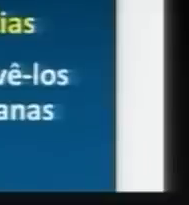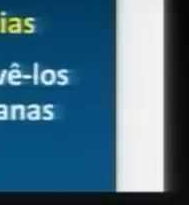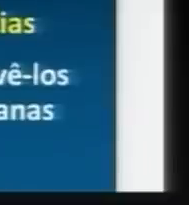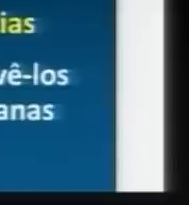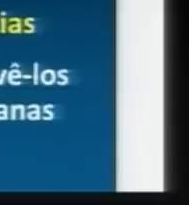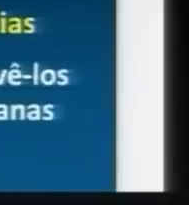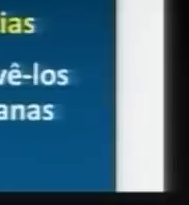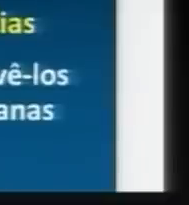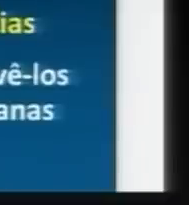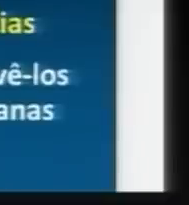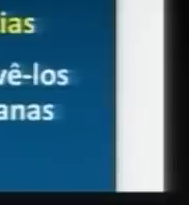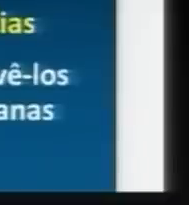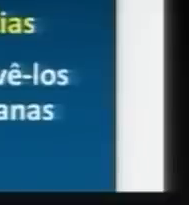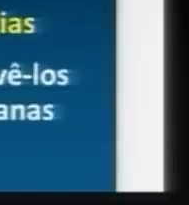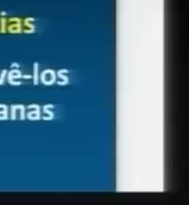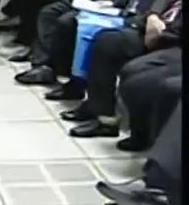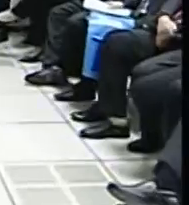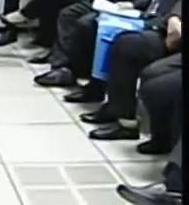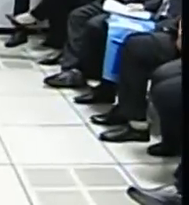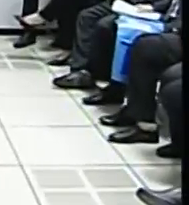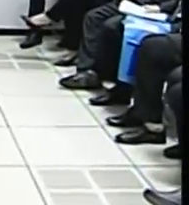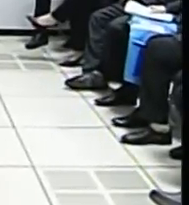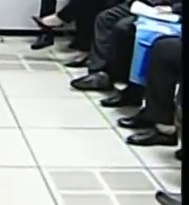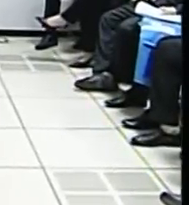Estou indo. Obrigado.